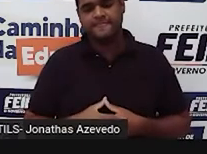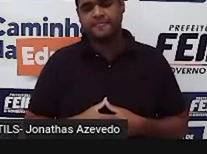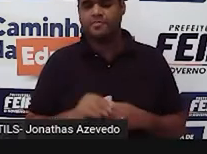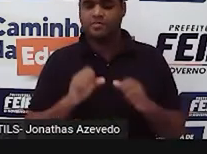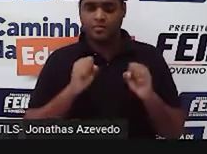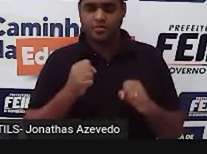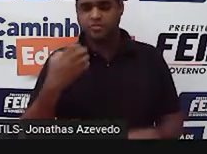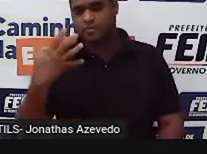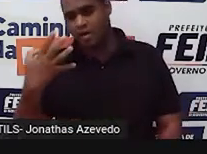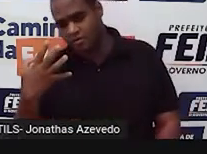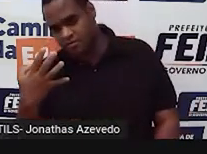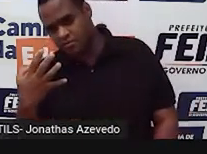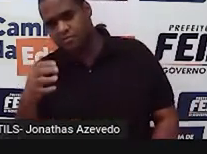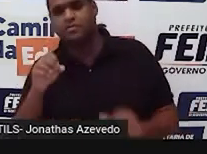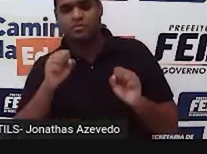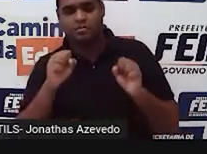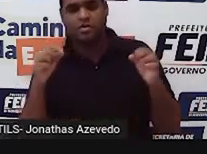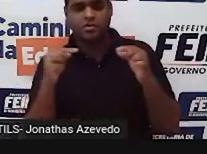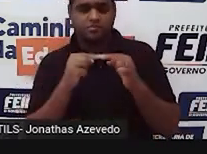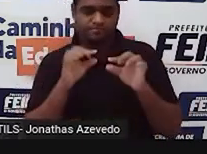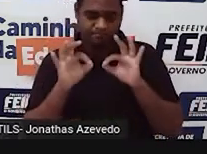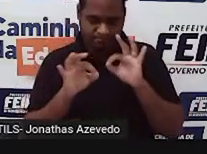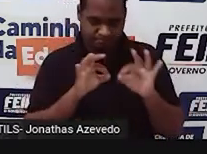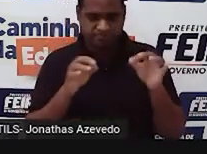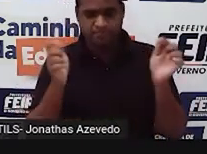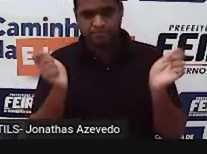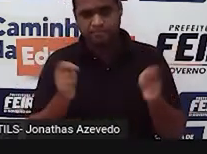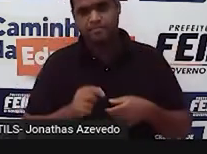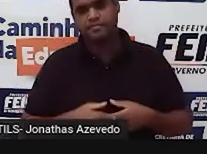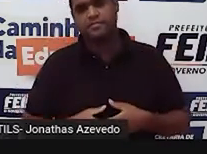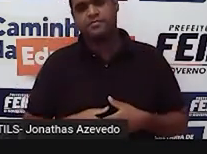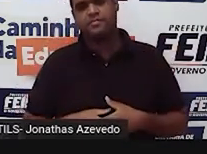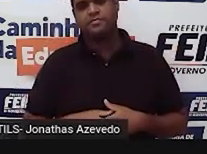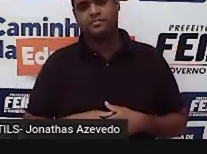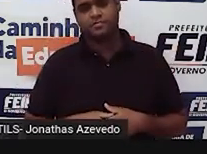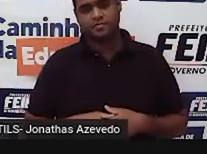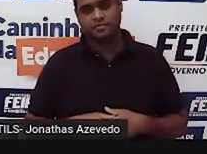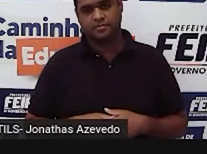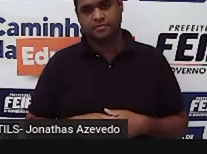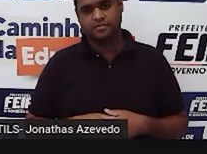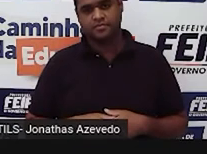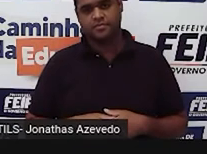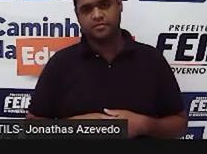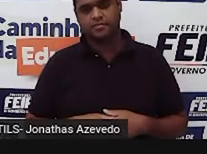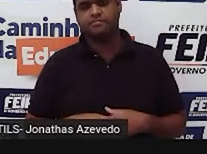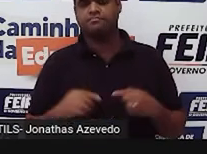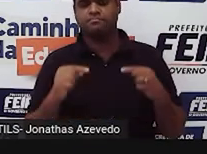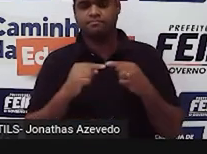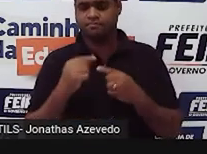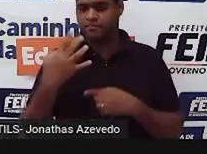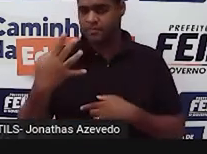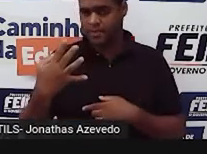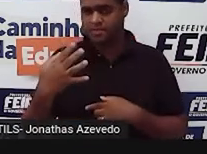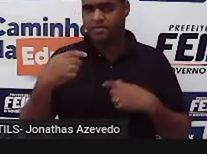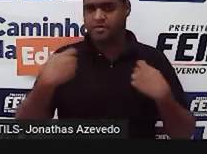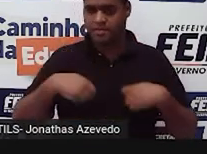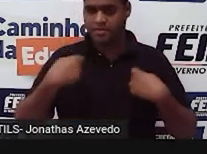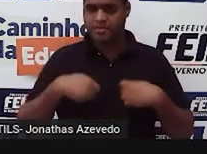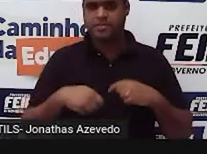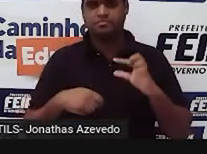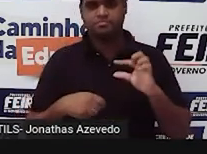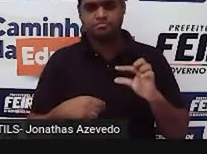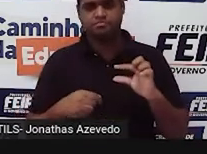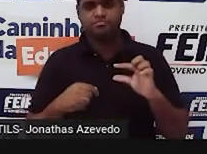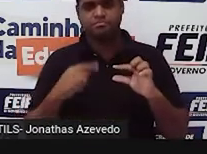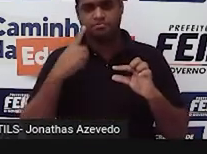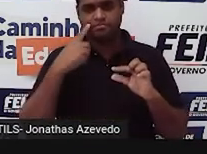4, que é o que vai ser feito agora. Esse lado 4 precisa ser menor que a